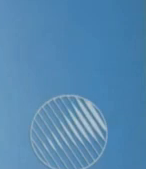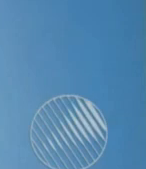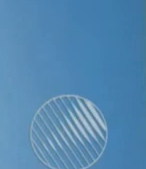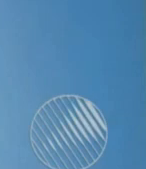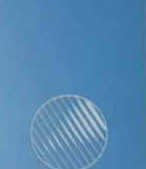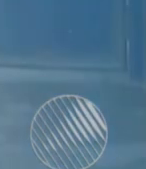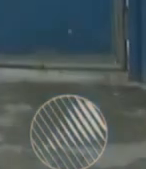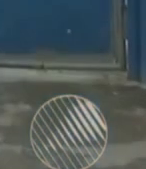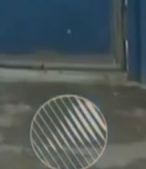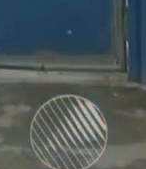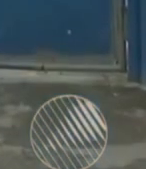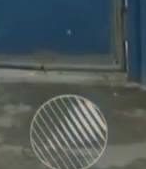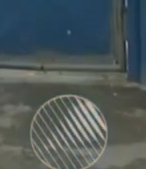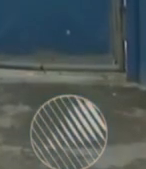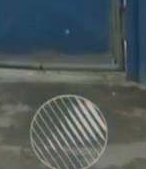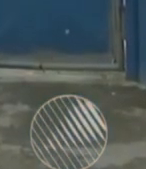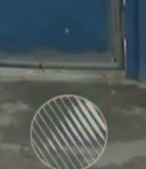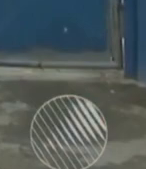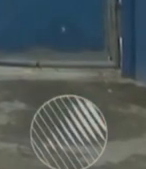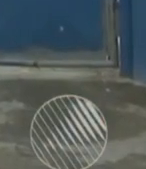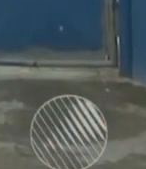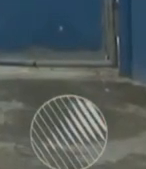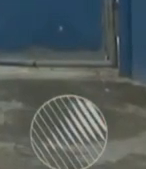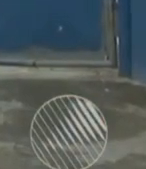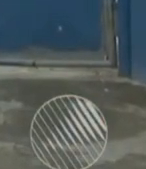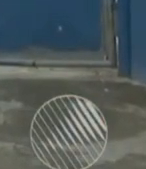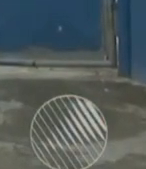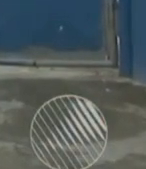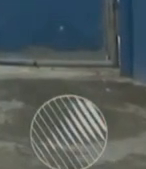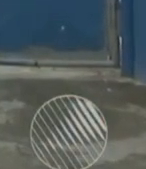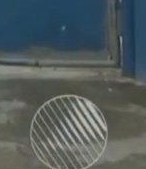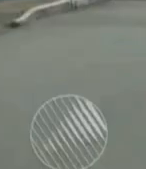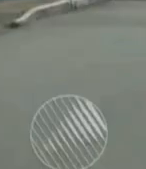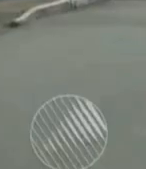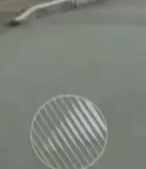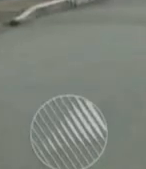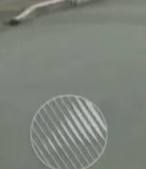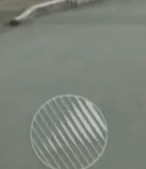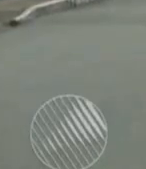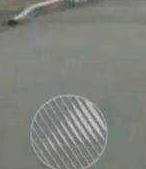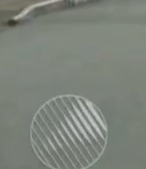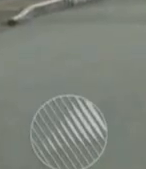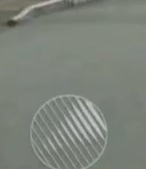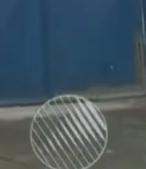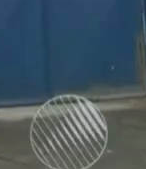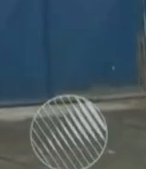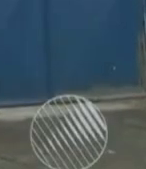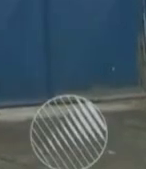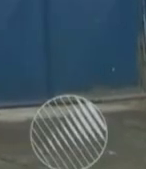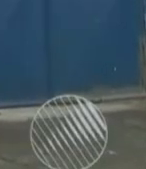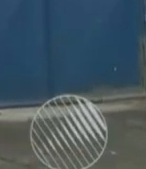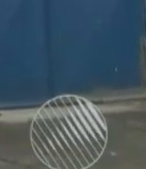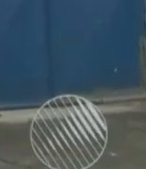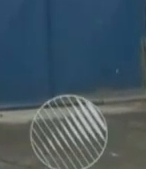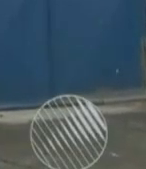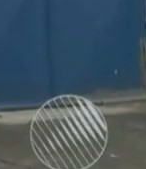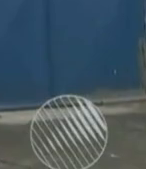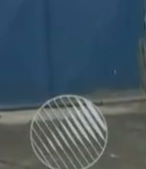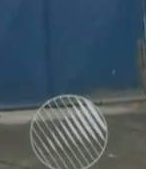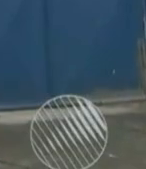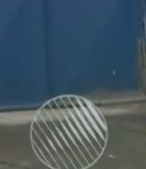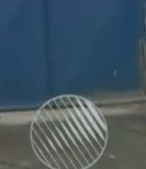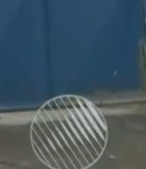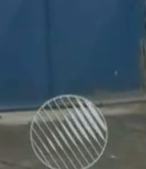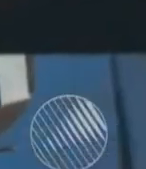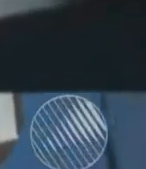envolvidos. O caso aconteceu no colégio estadual, Heitor Vila Lobos, no bairro Cabula 6, no início da tarde, procuramos a